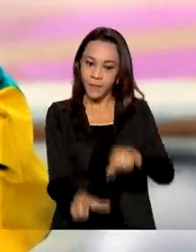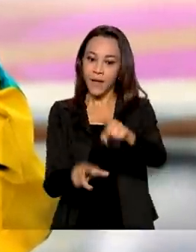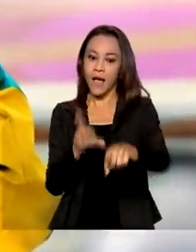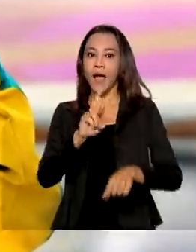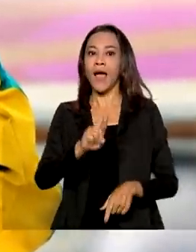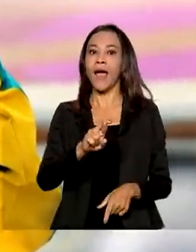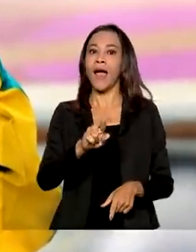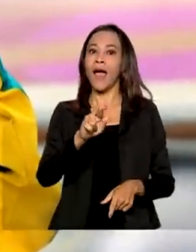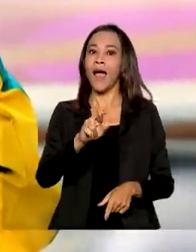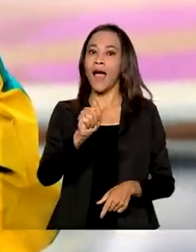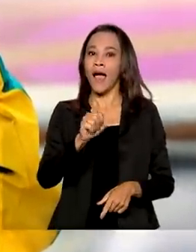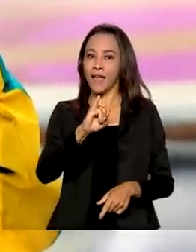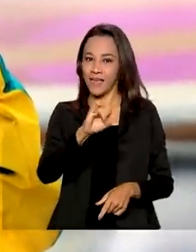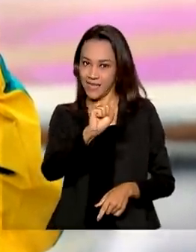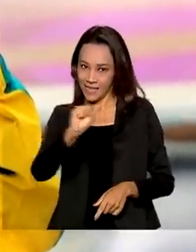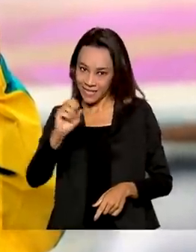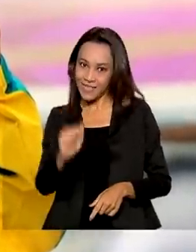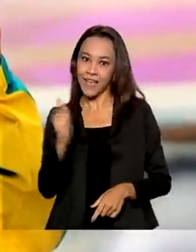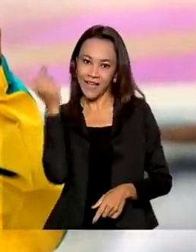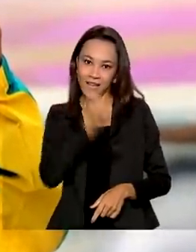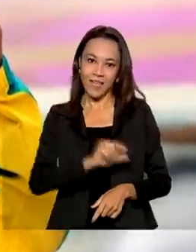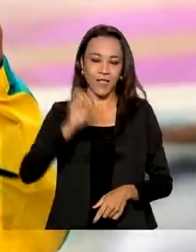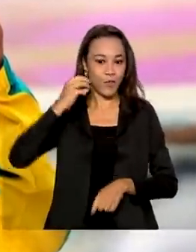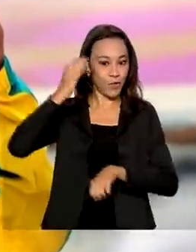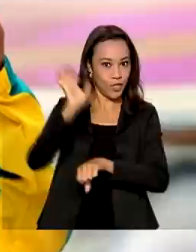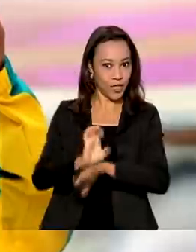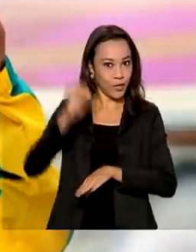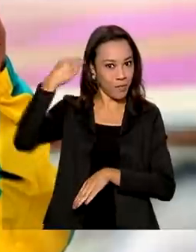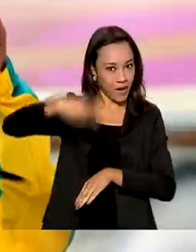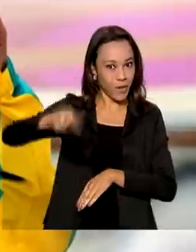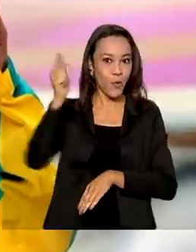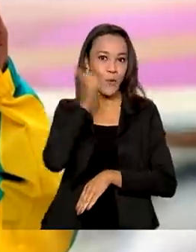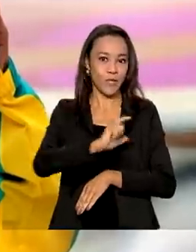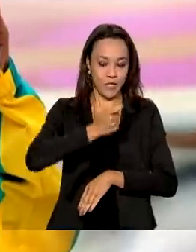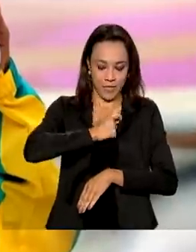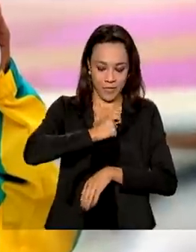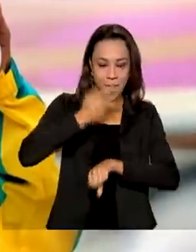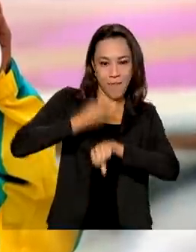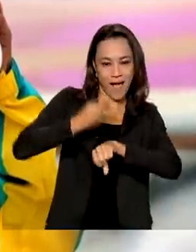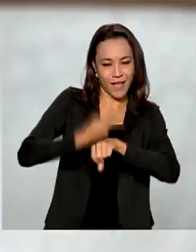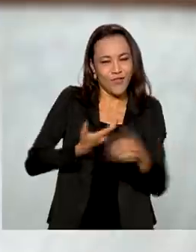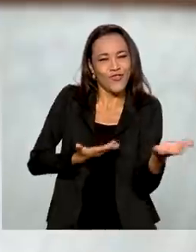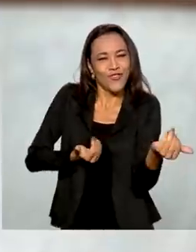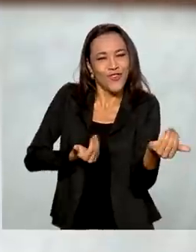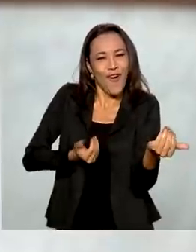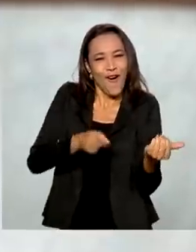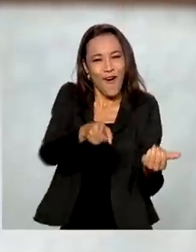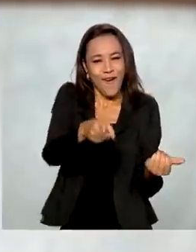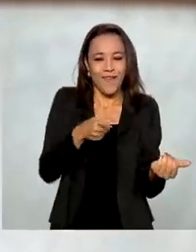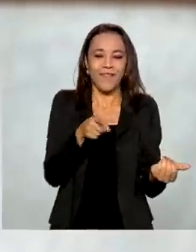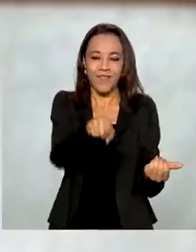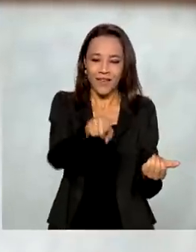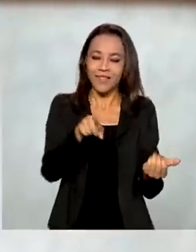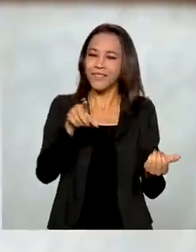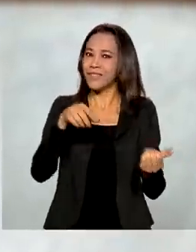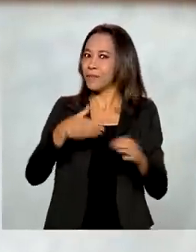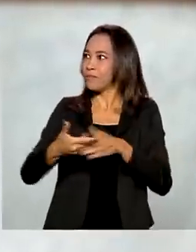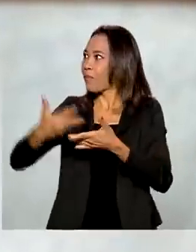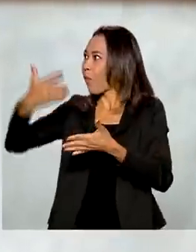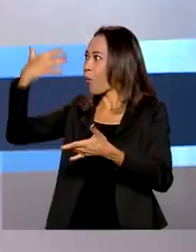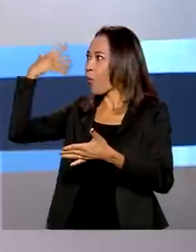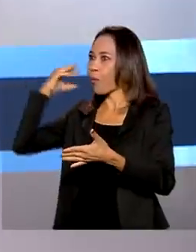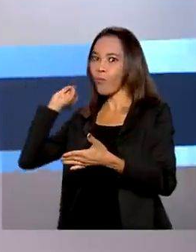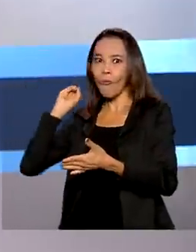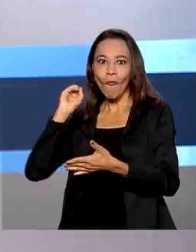maranhense de 13 anos, conquistou a medalha de prata e se tornou a mais jovem medalhista olímpica brasileira de todos os